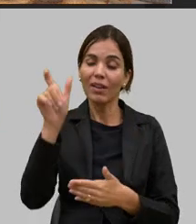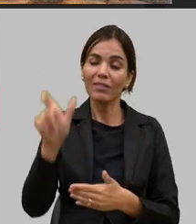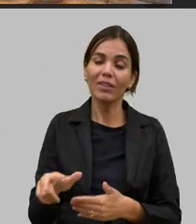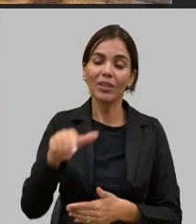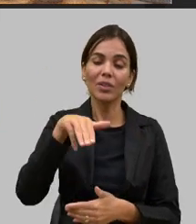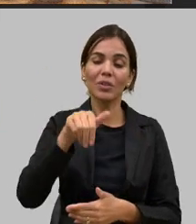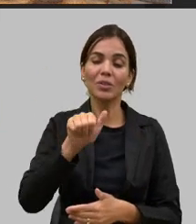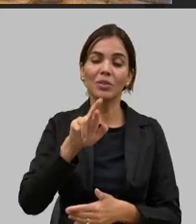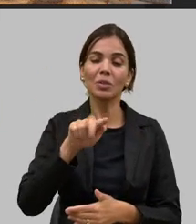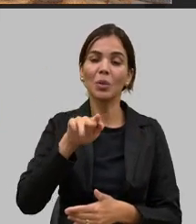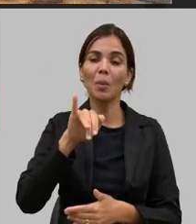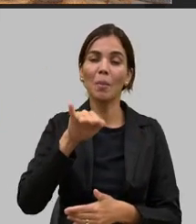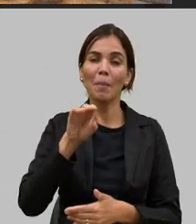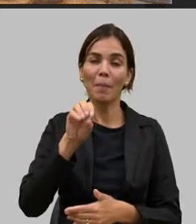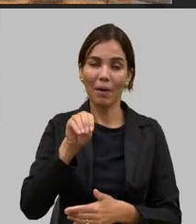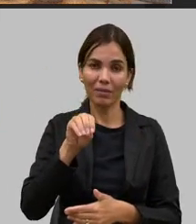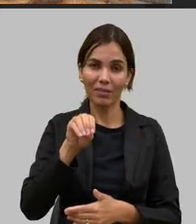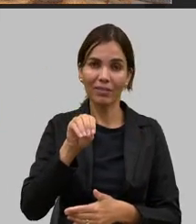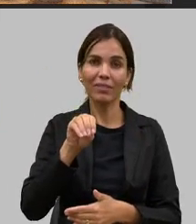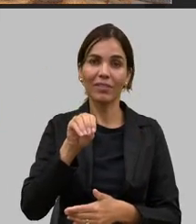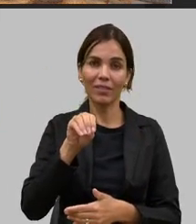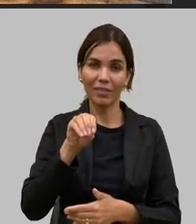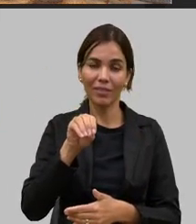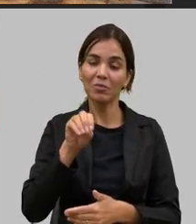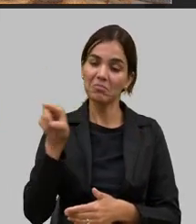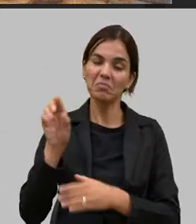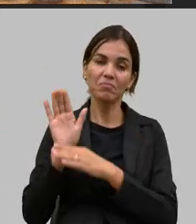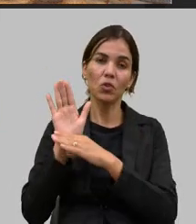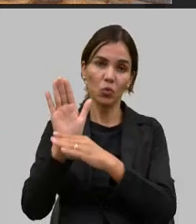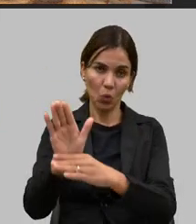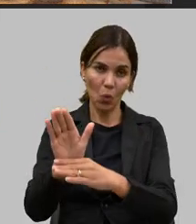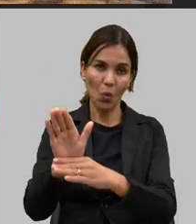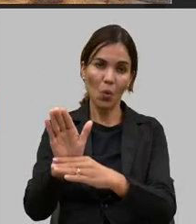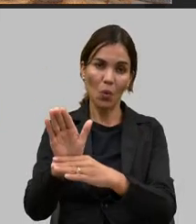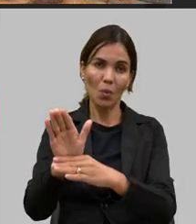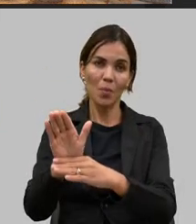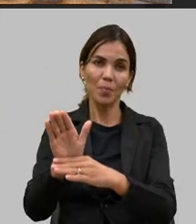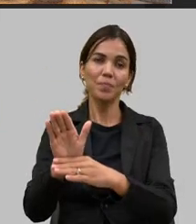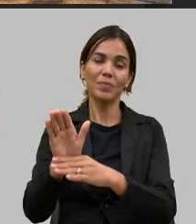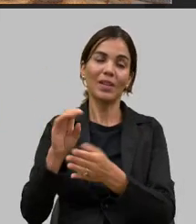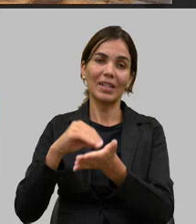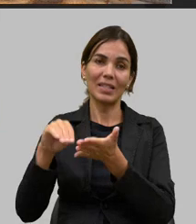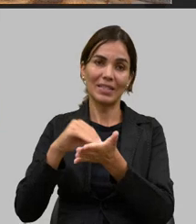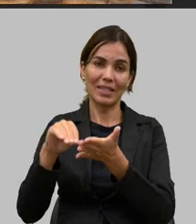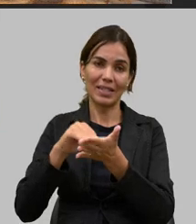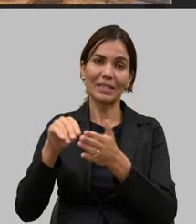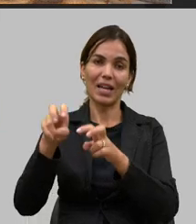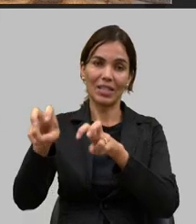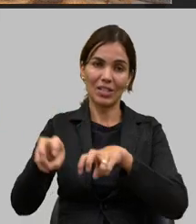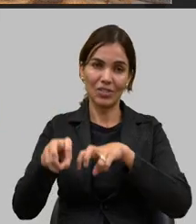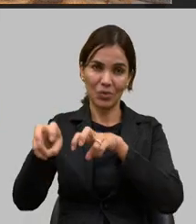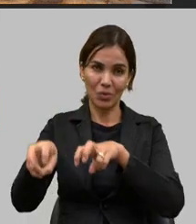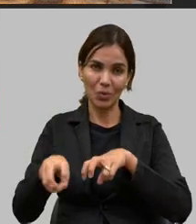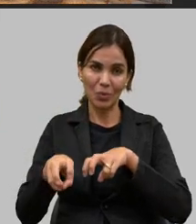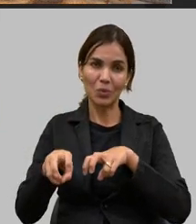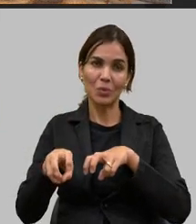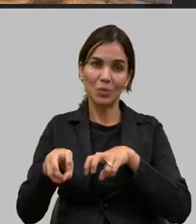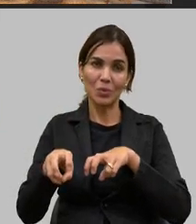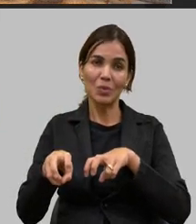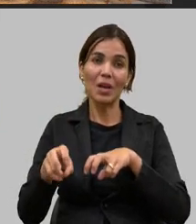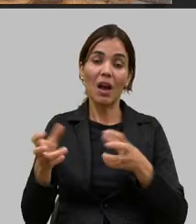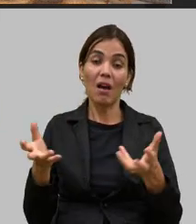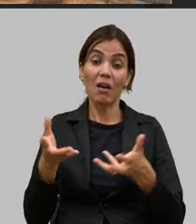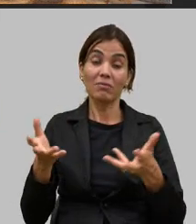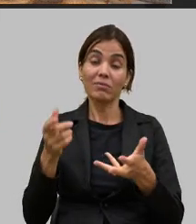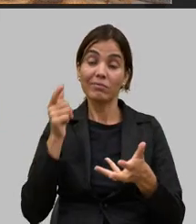colocou esse recurso lá na Secretaria da Agricultura através da Comissão de Participação Popular nós estamos adquirindo